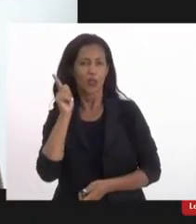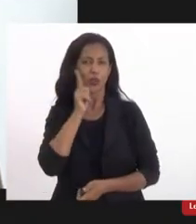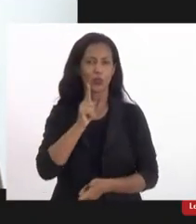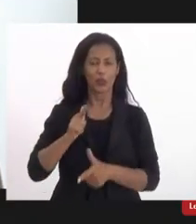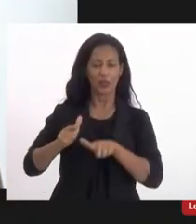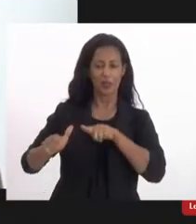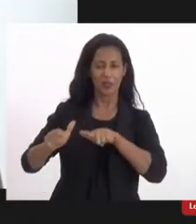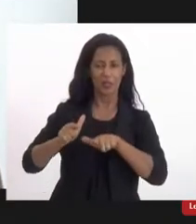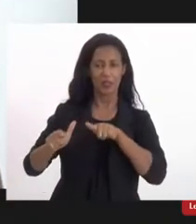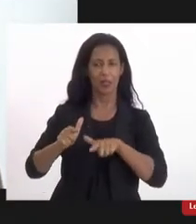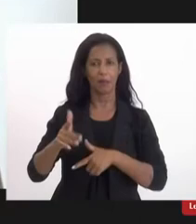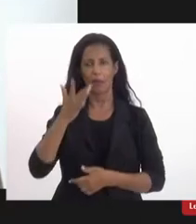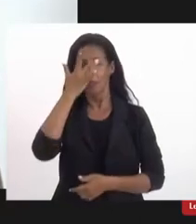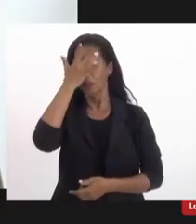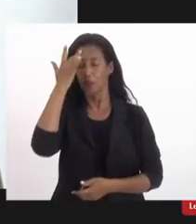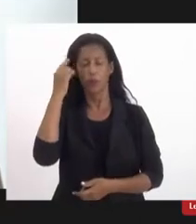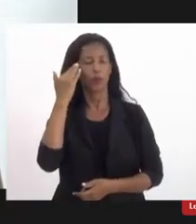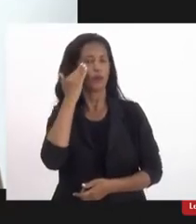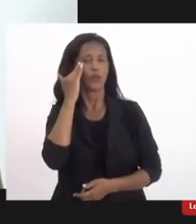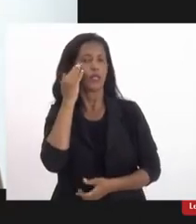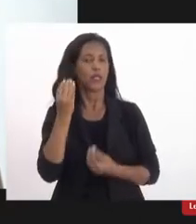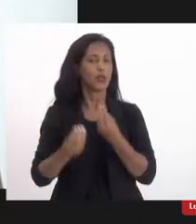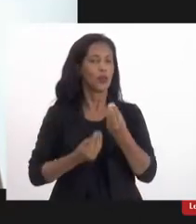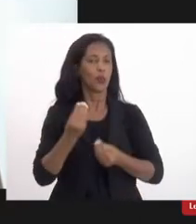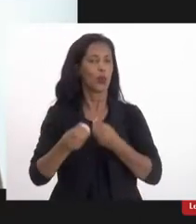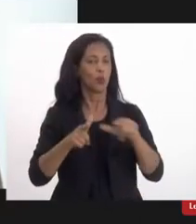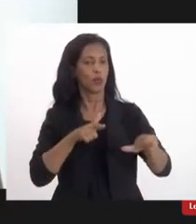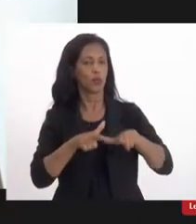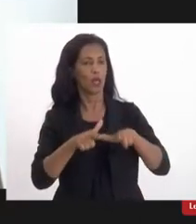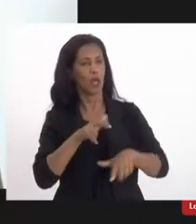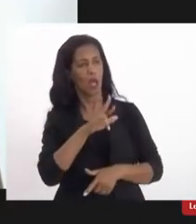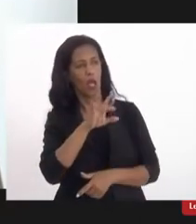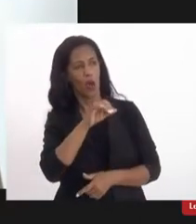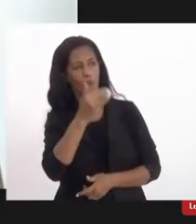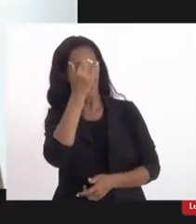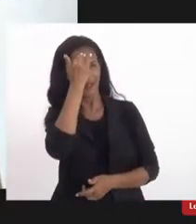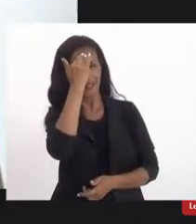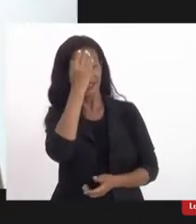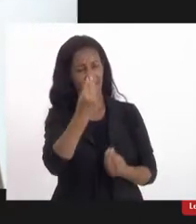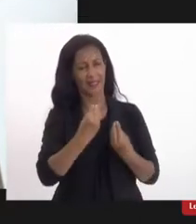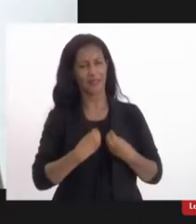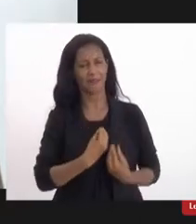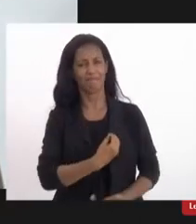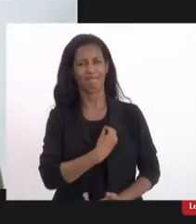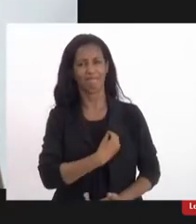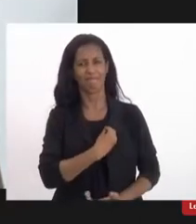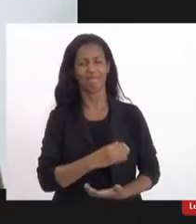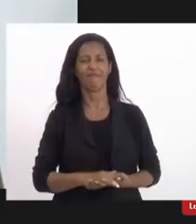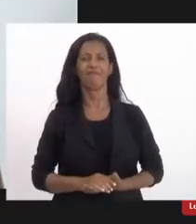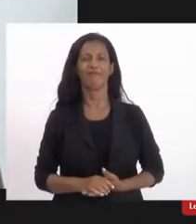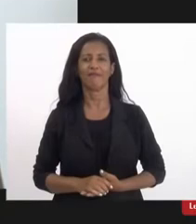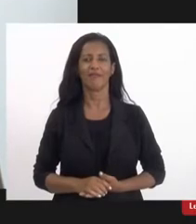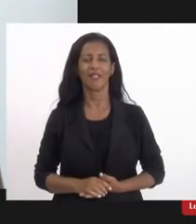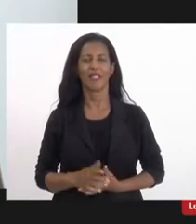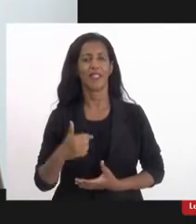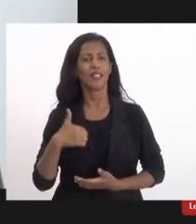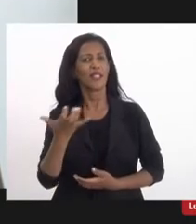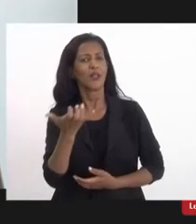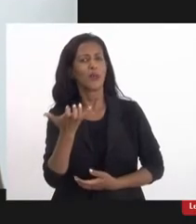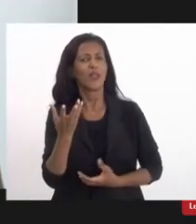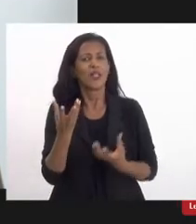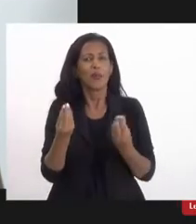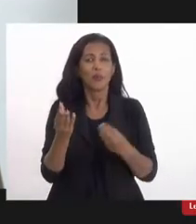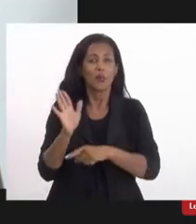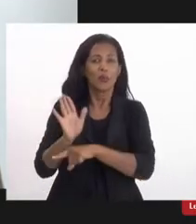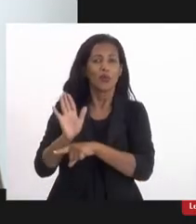a maioria não entende como é que a gente trabalha, a Roberta me entende para caramba, ela sabe como é que a gente é a minha tutora, e eu queria muito ajudar